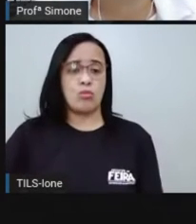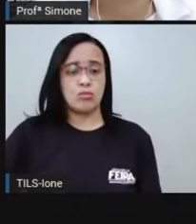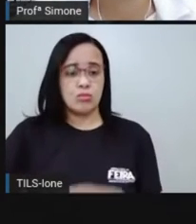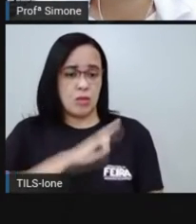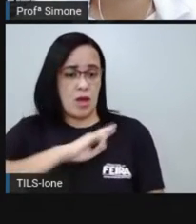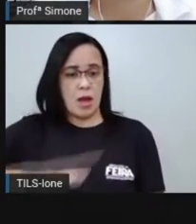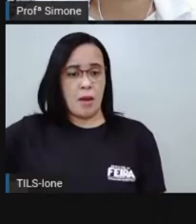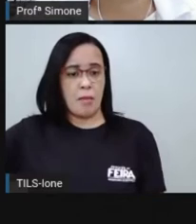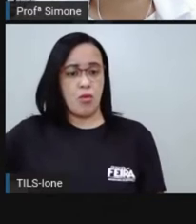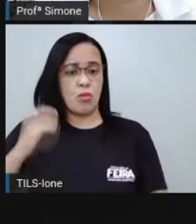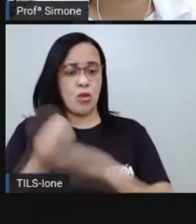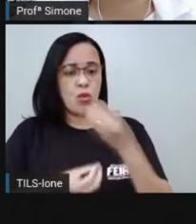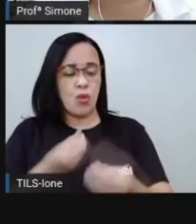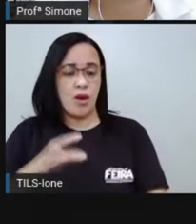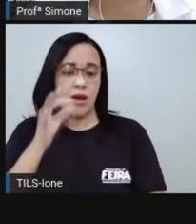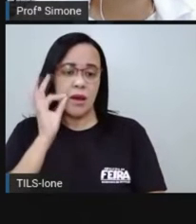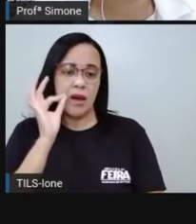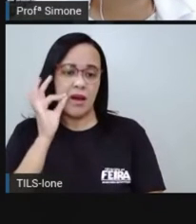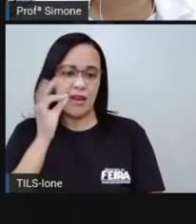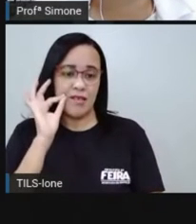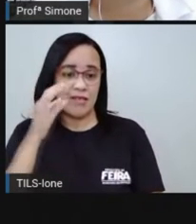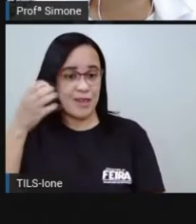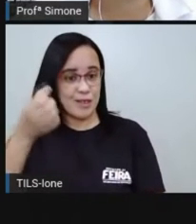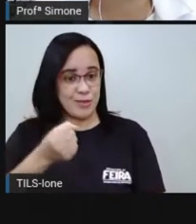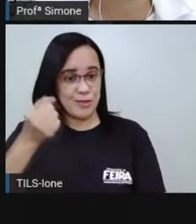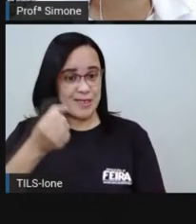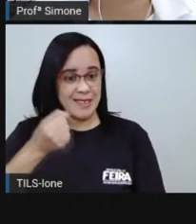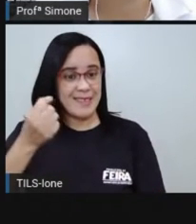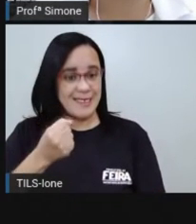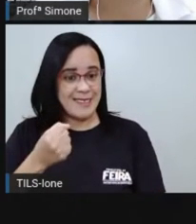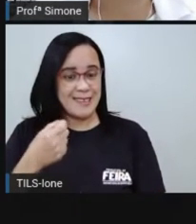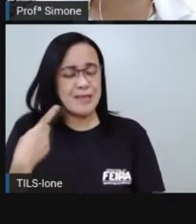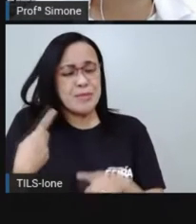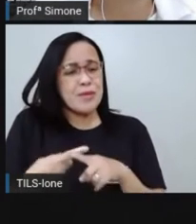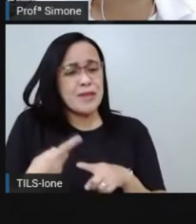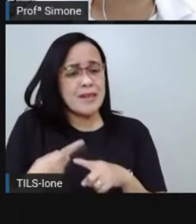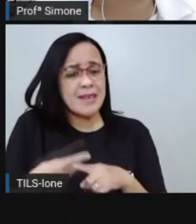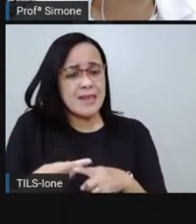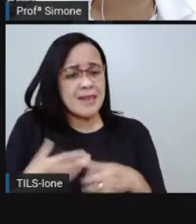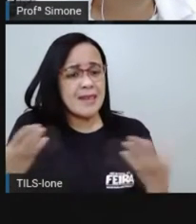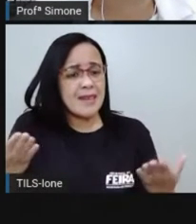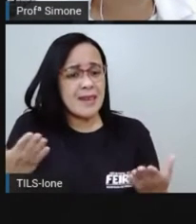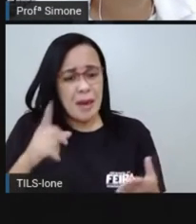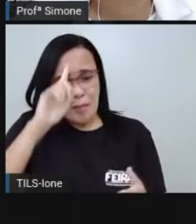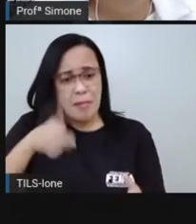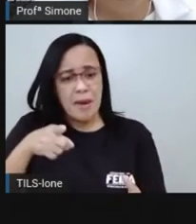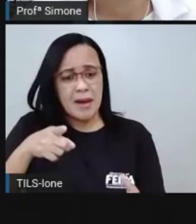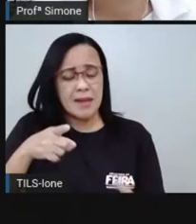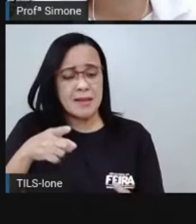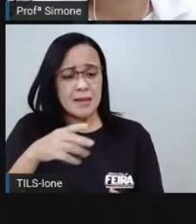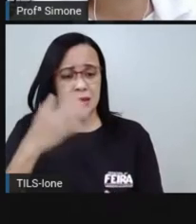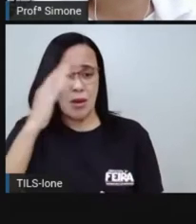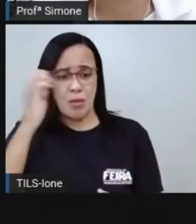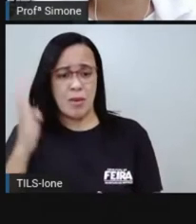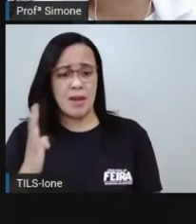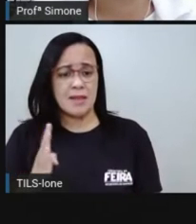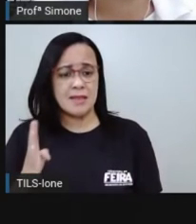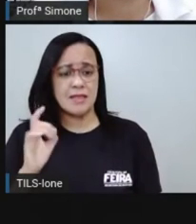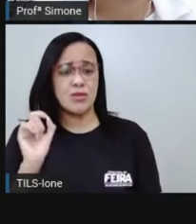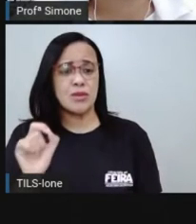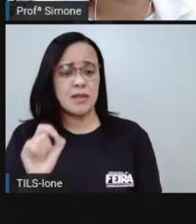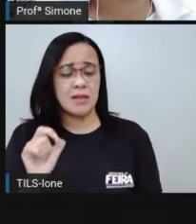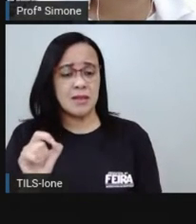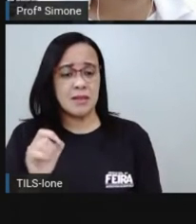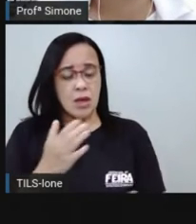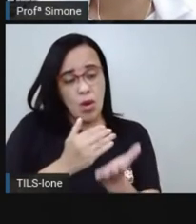digo a vocês república do café com leite, já dá uma dica de quem é que governava o Brasil nessa época. A república do café com